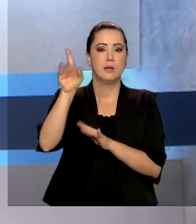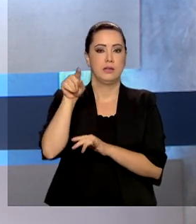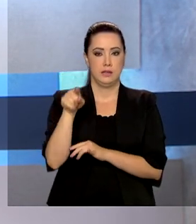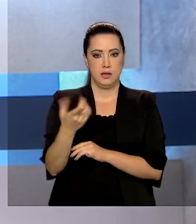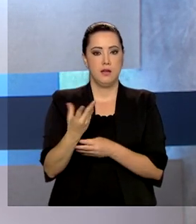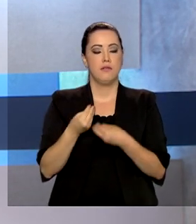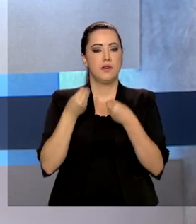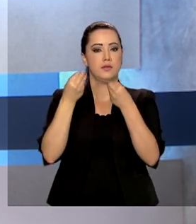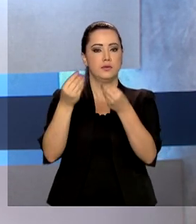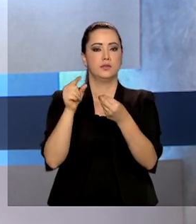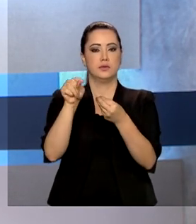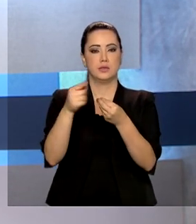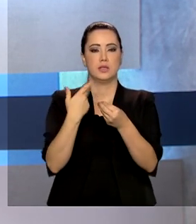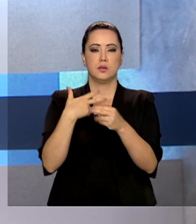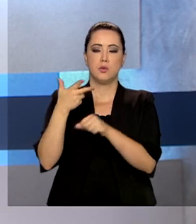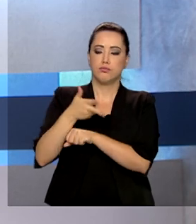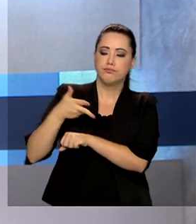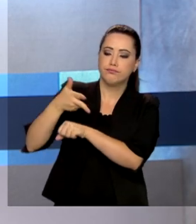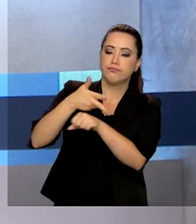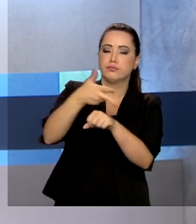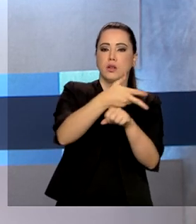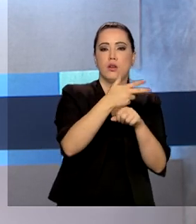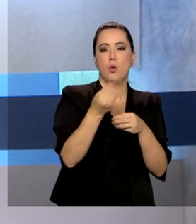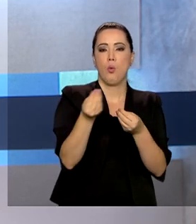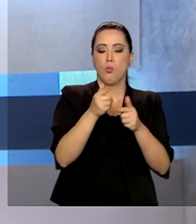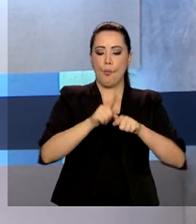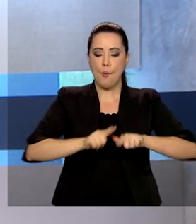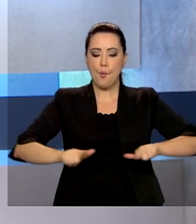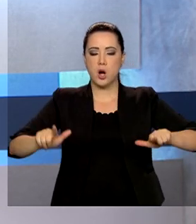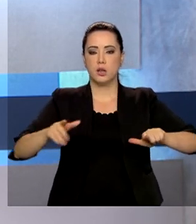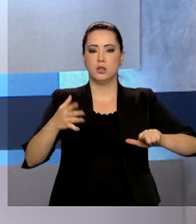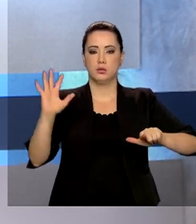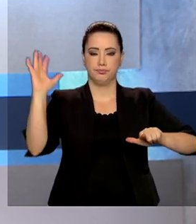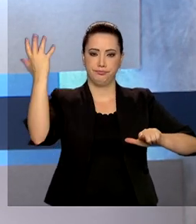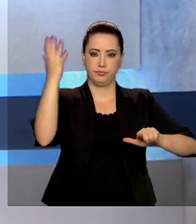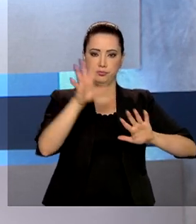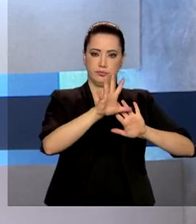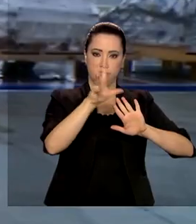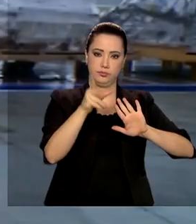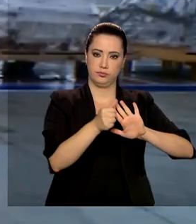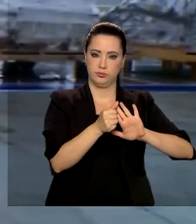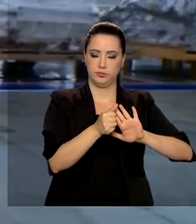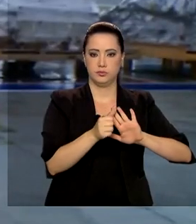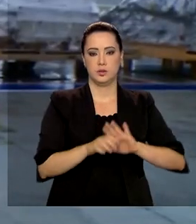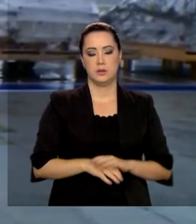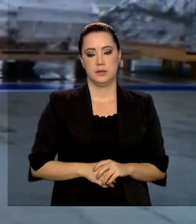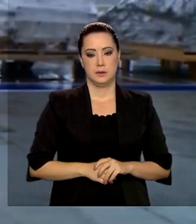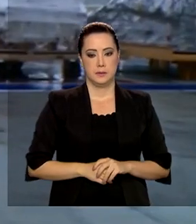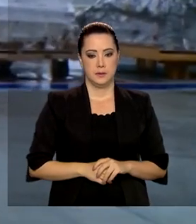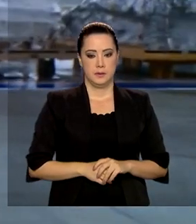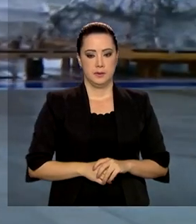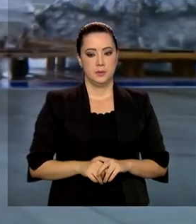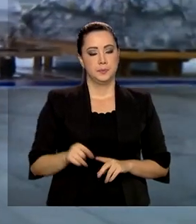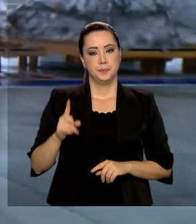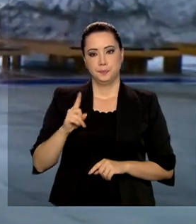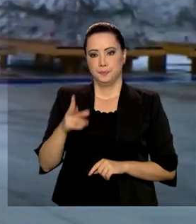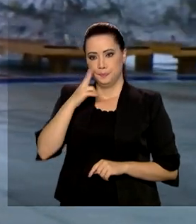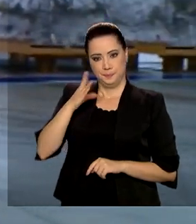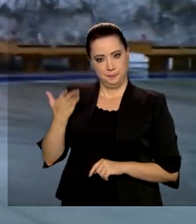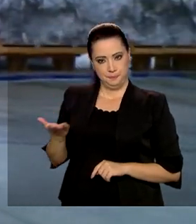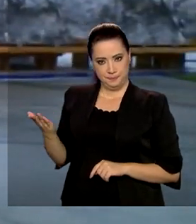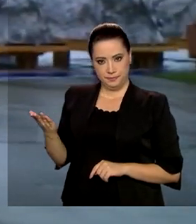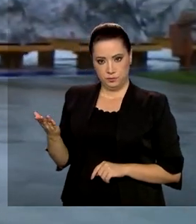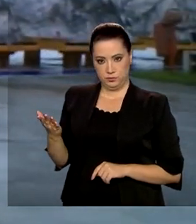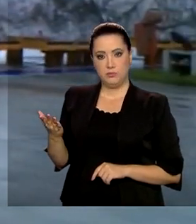dar dados mais precisos e monitorar o desmatamento da floresta amazônica. Nestes containers estão